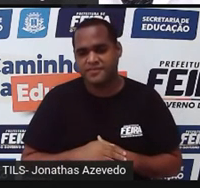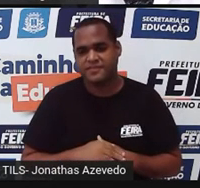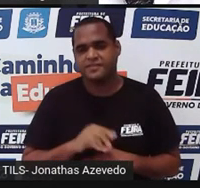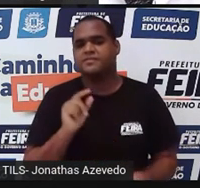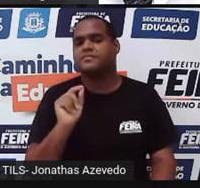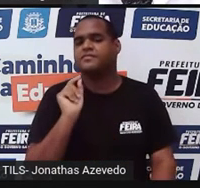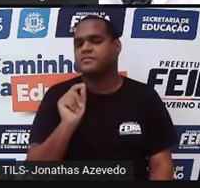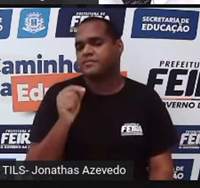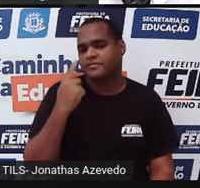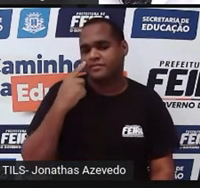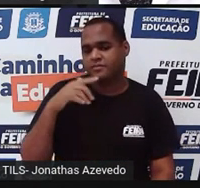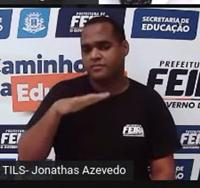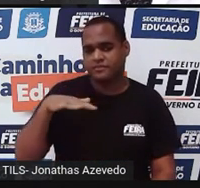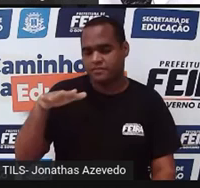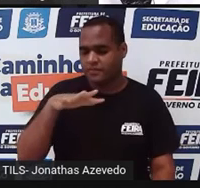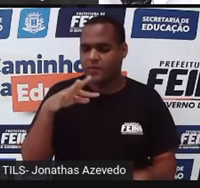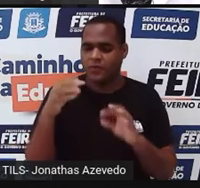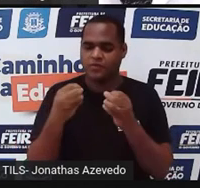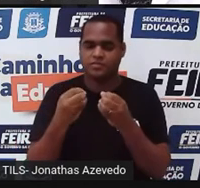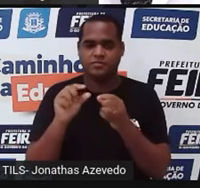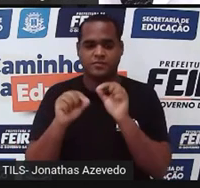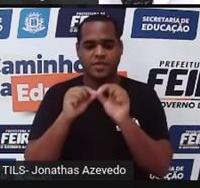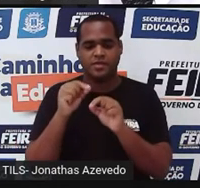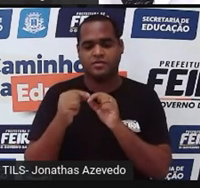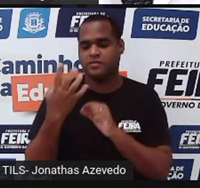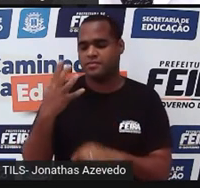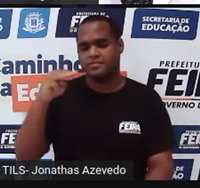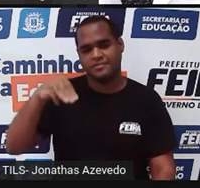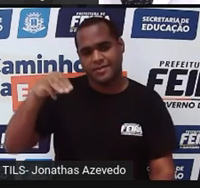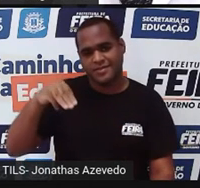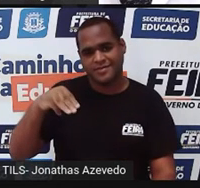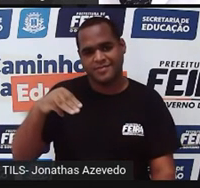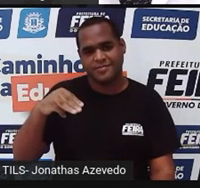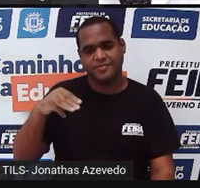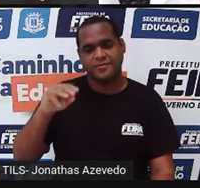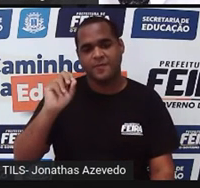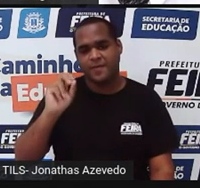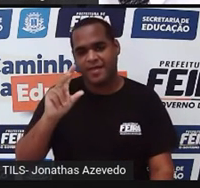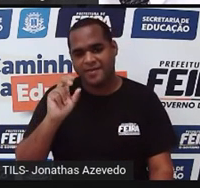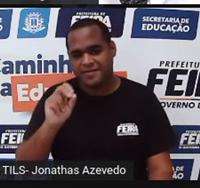a parede toda tem quatro metros. Tá bom?